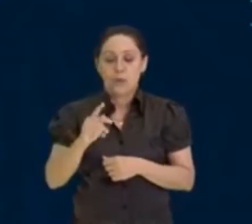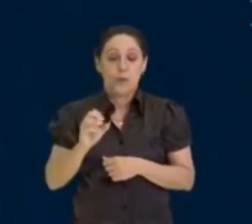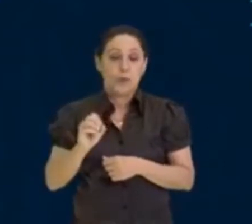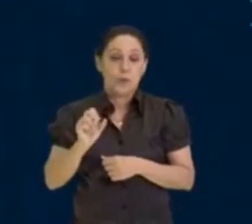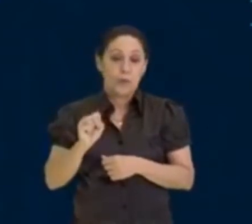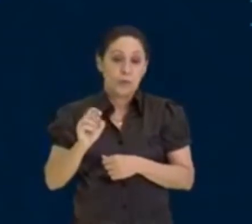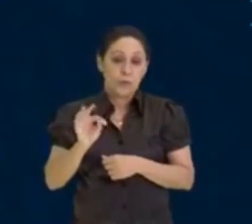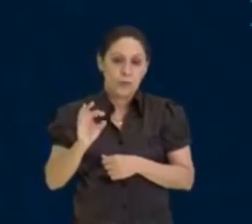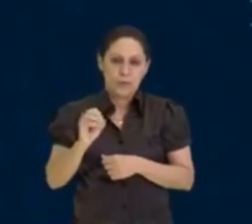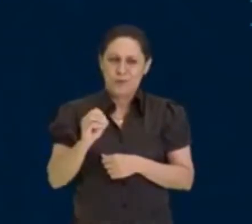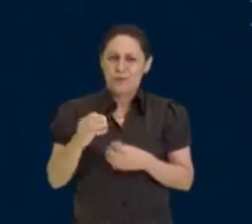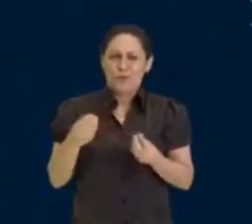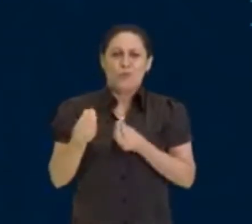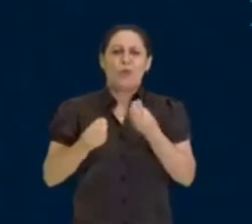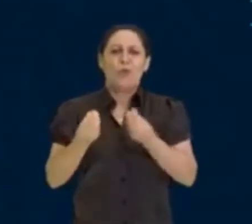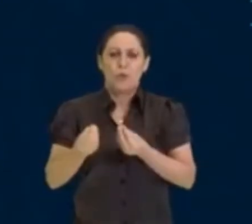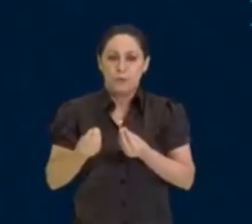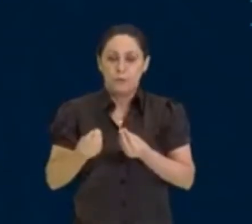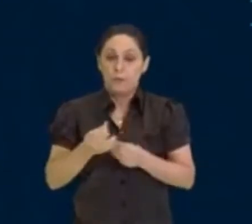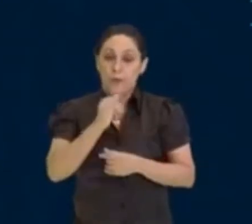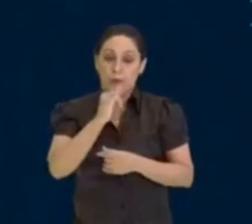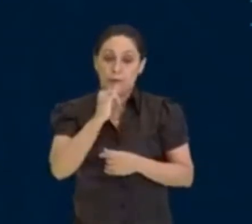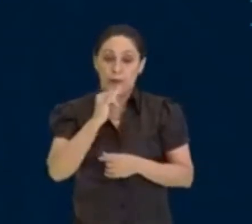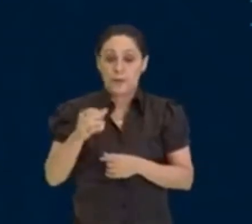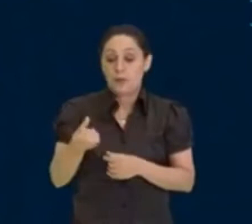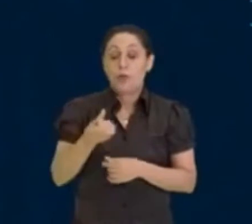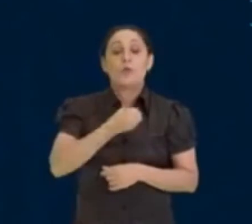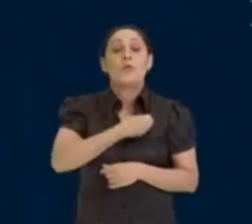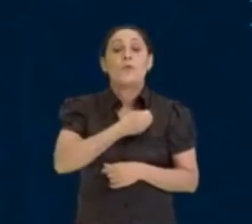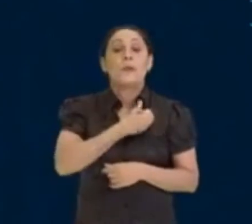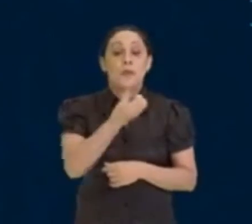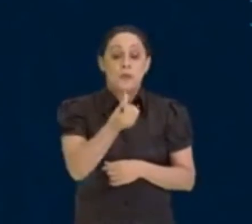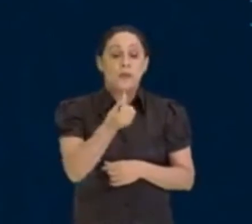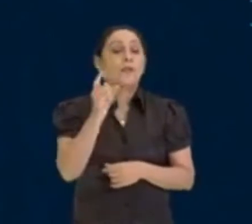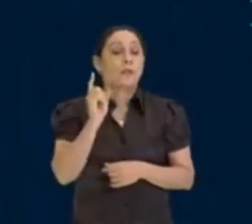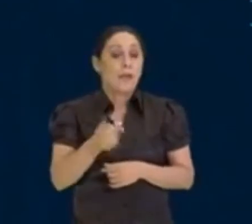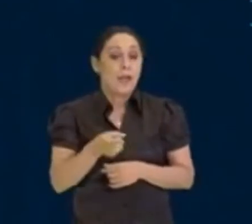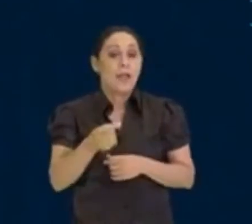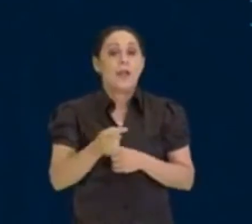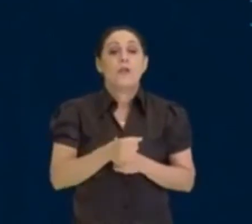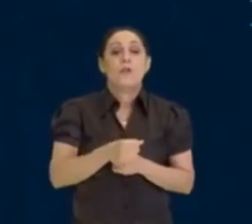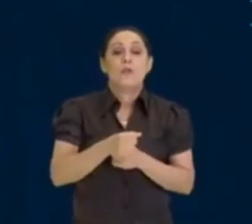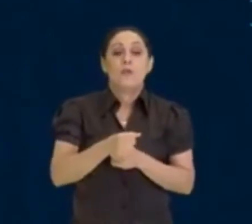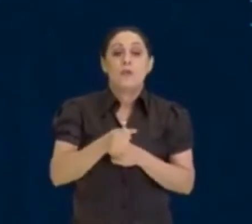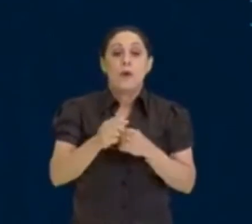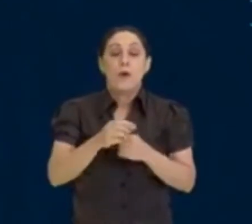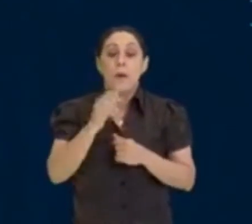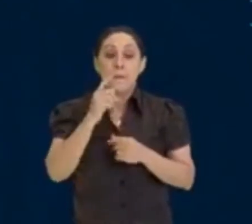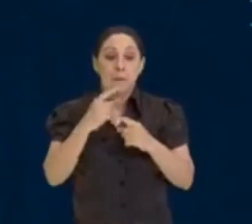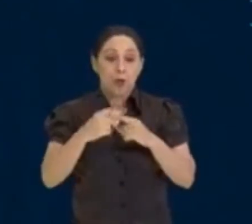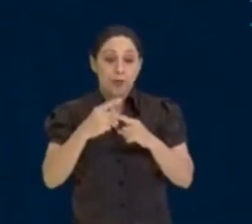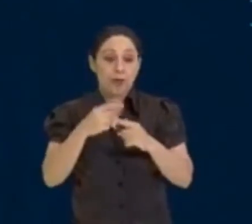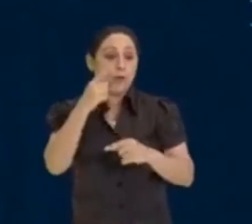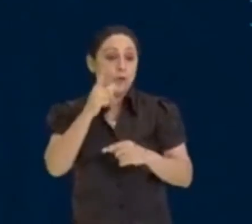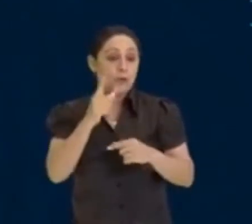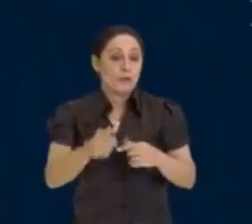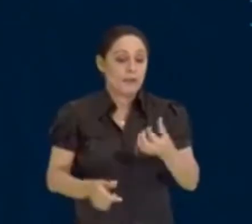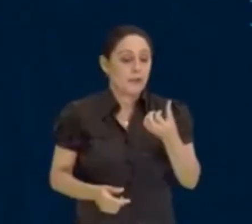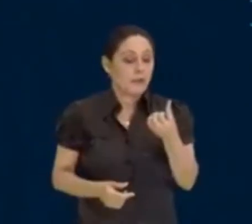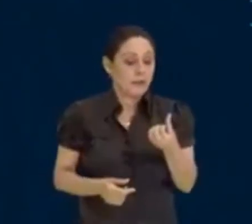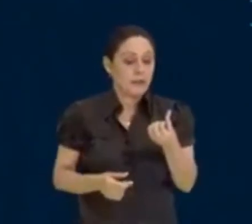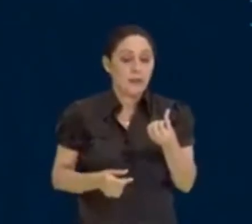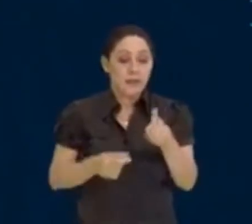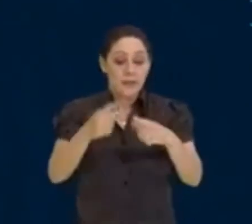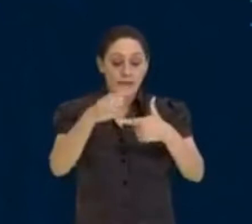O número 6, ele é um número composto. Por quê? Porque eu consigo dividir o 6 para 1, eu